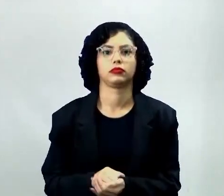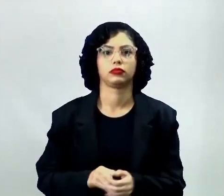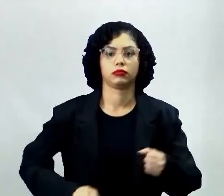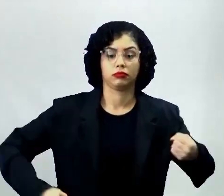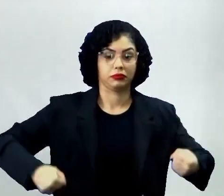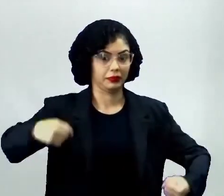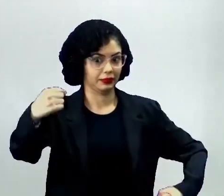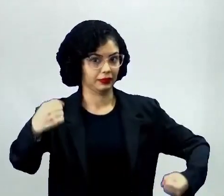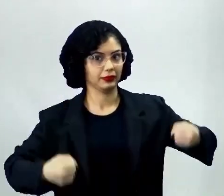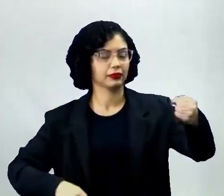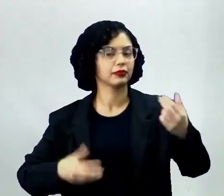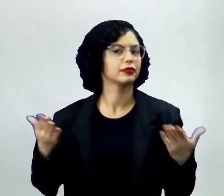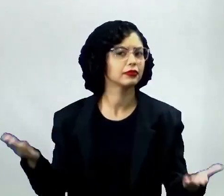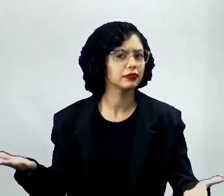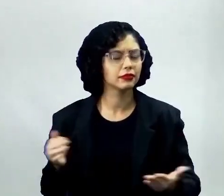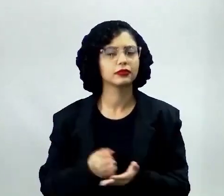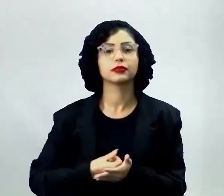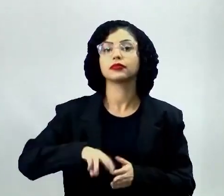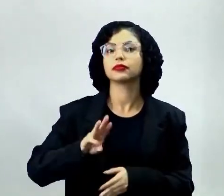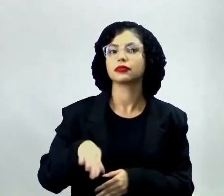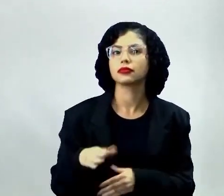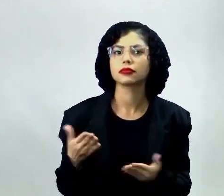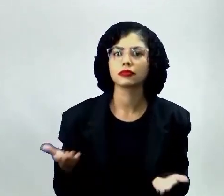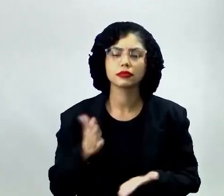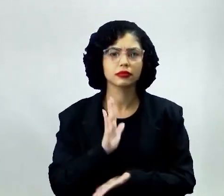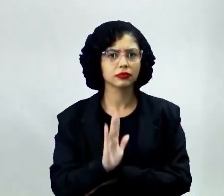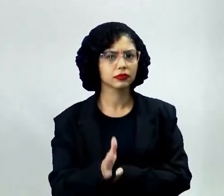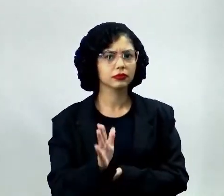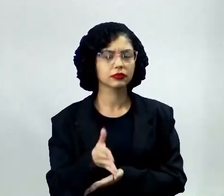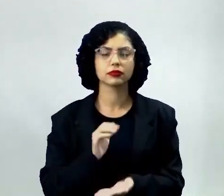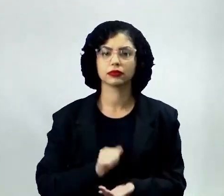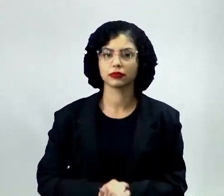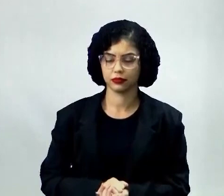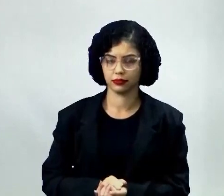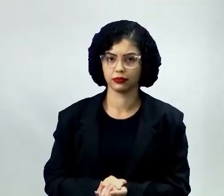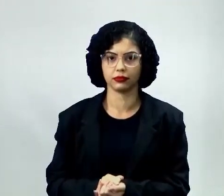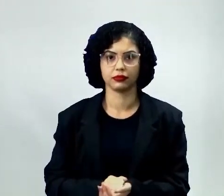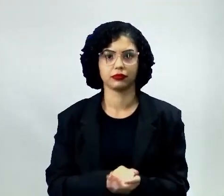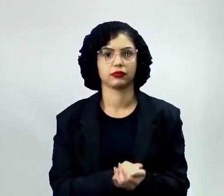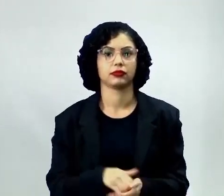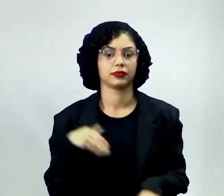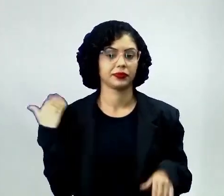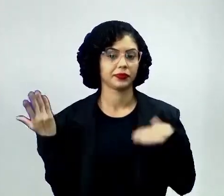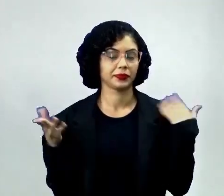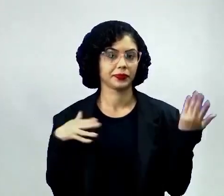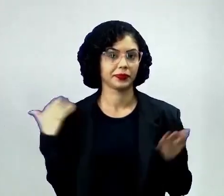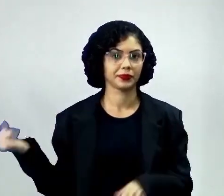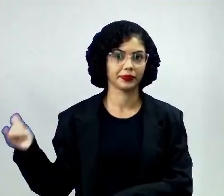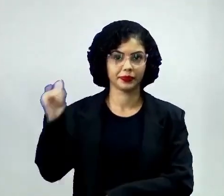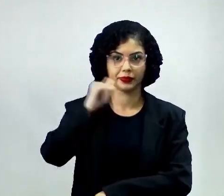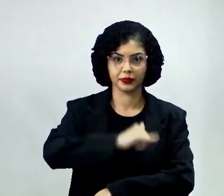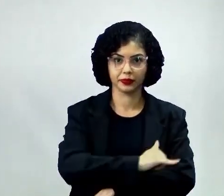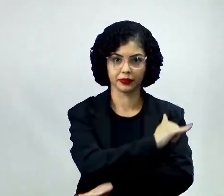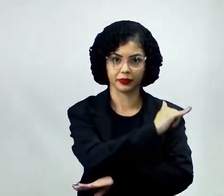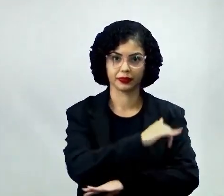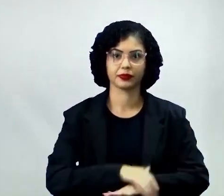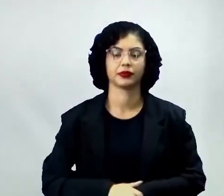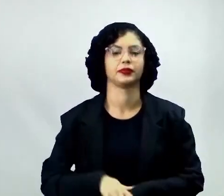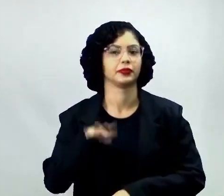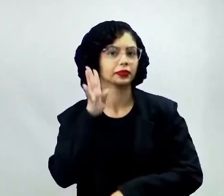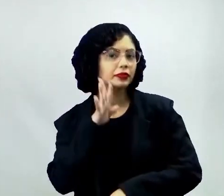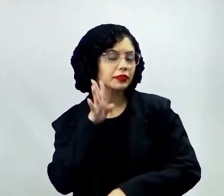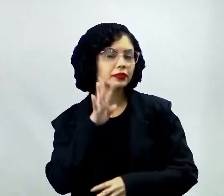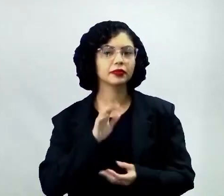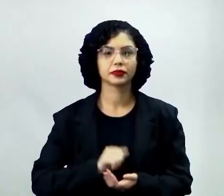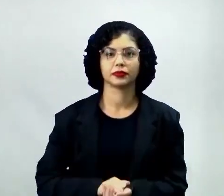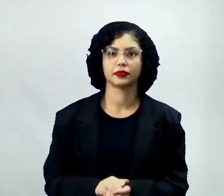caminhão, hein? Quem aí já andou, né? Já passeou de avião? Olha que